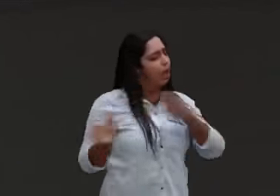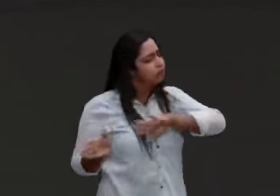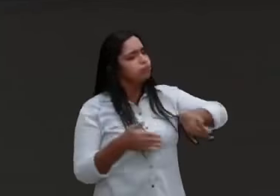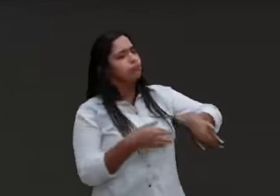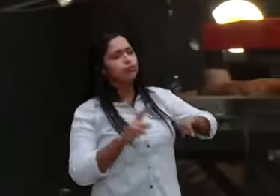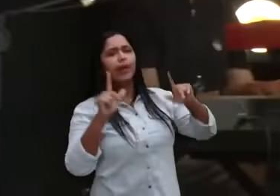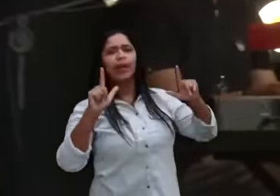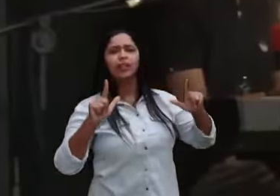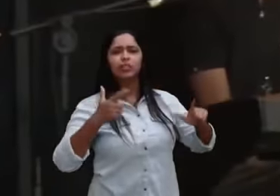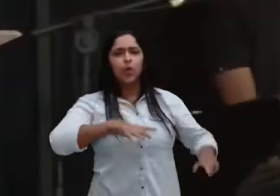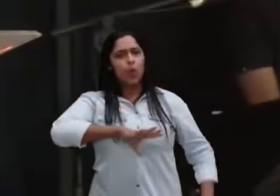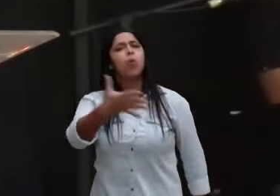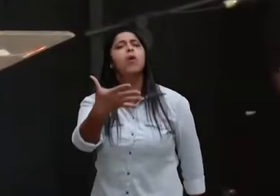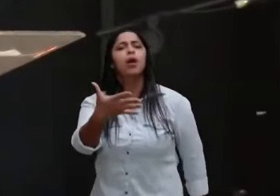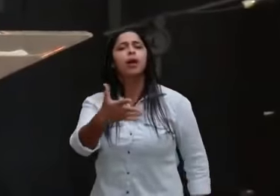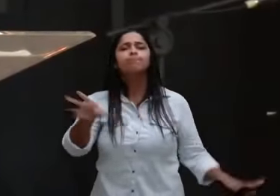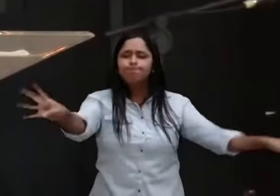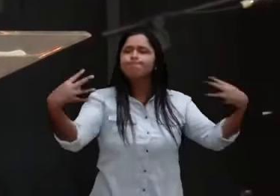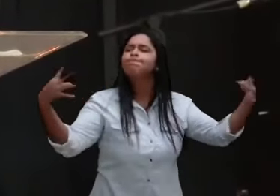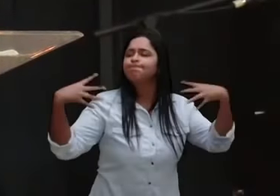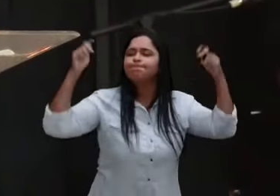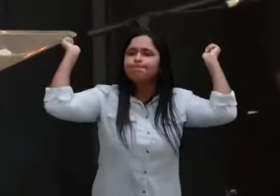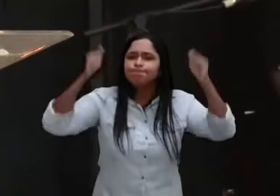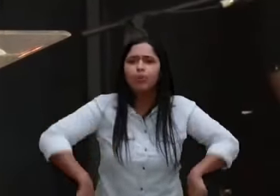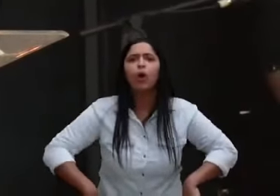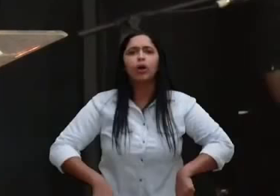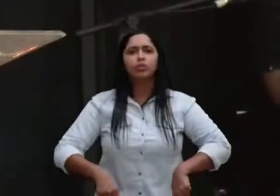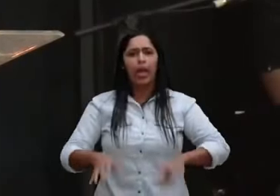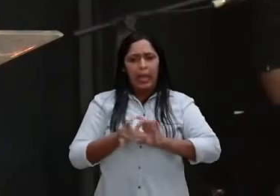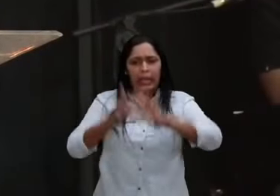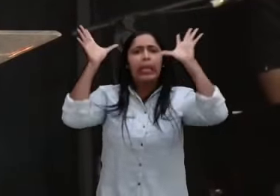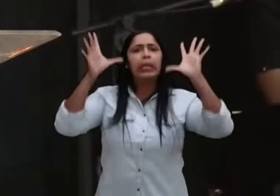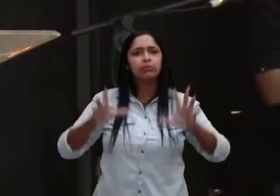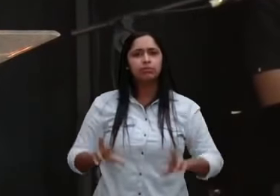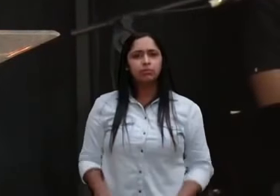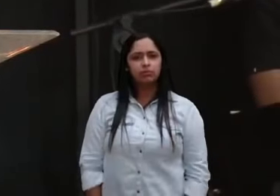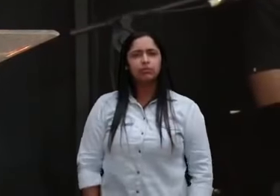reino, que eu sou servo do reino, que eu estou disponível para o reino,